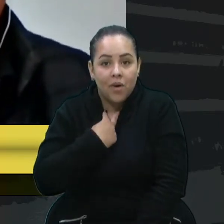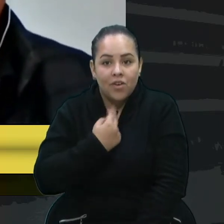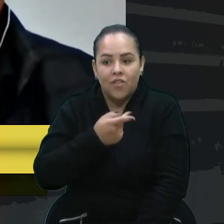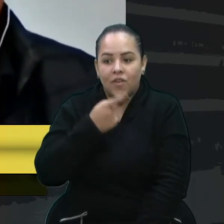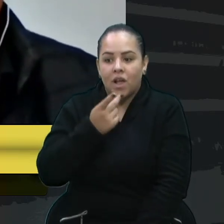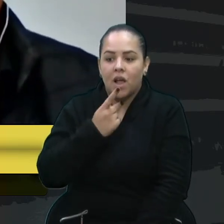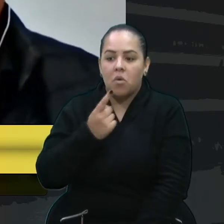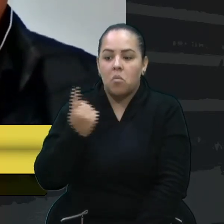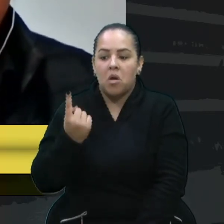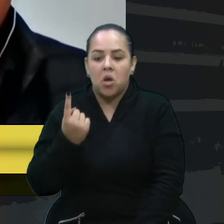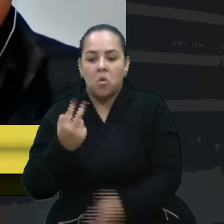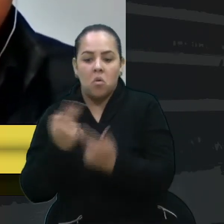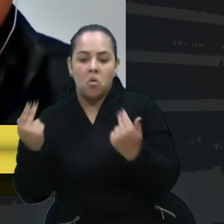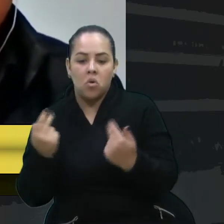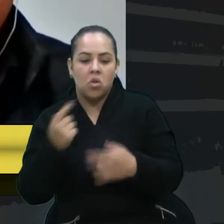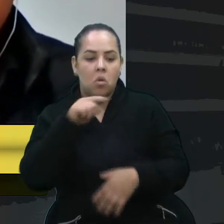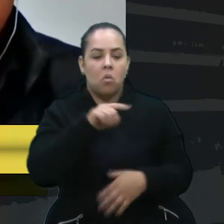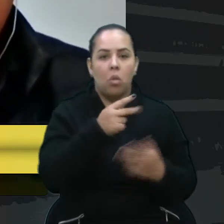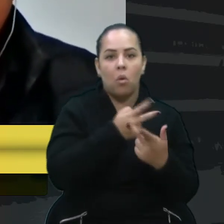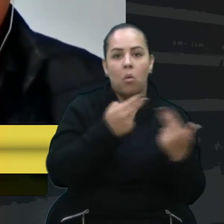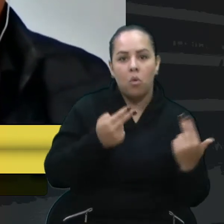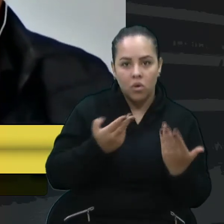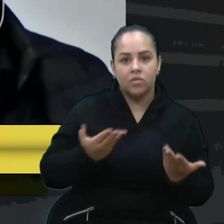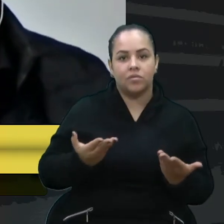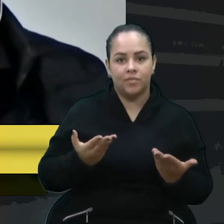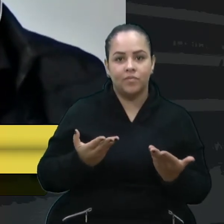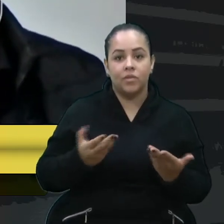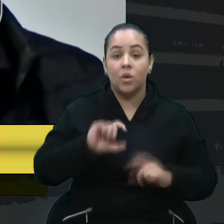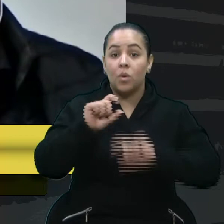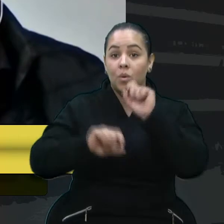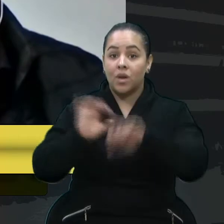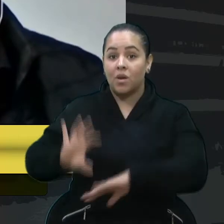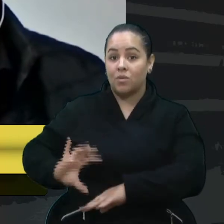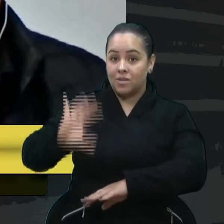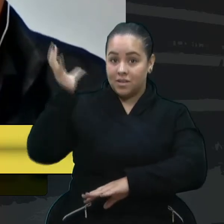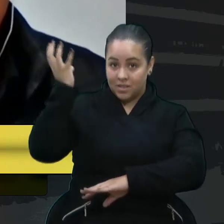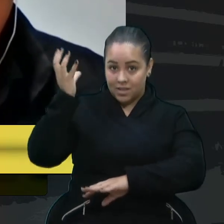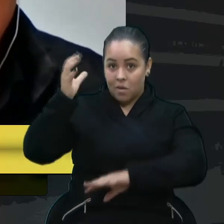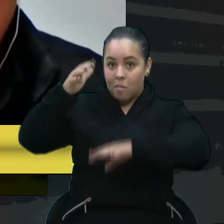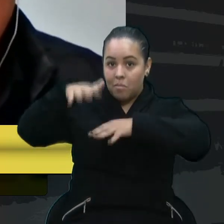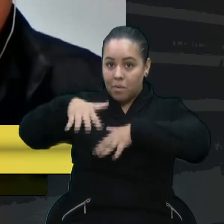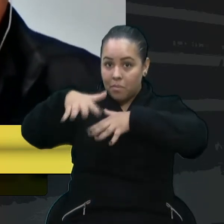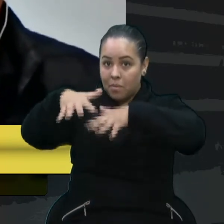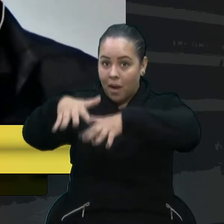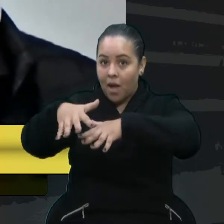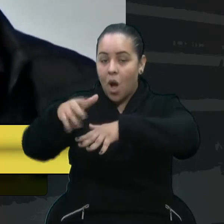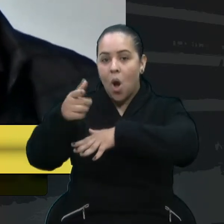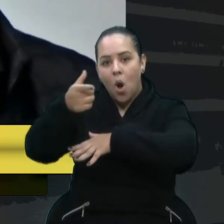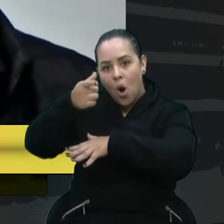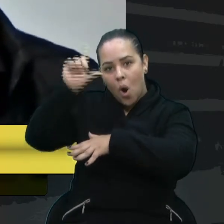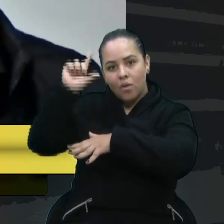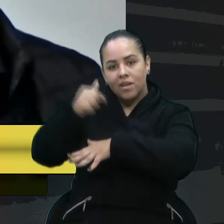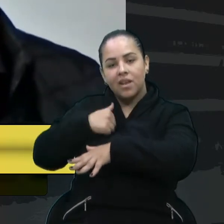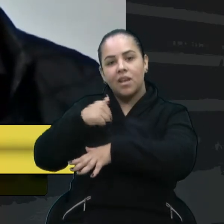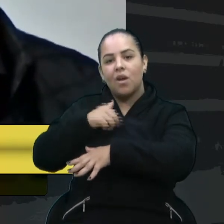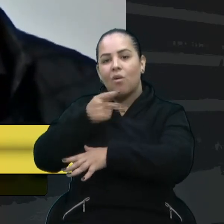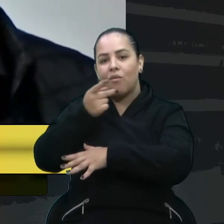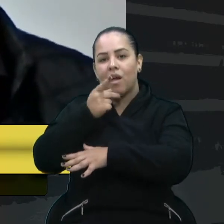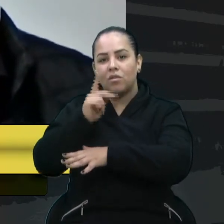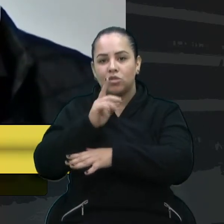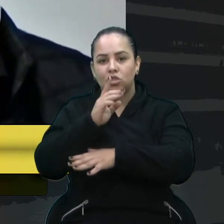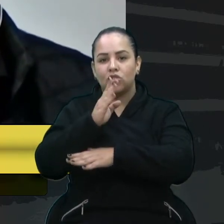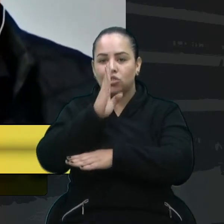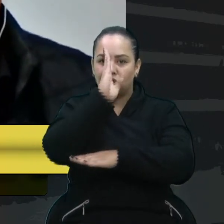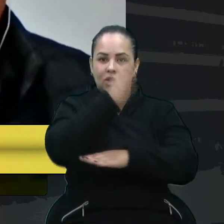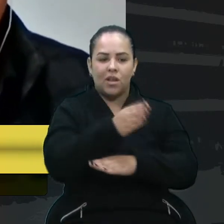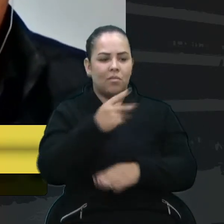aquilo. Agora, nos protestos que ocorreram ontem, e a isso, eu falo até diretamente para a vereadora